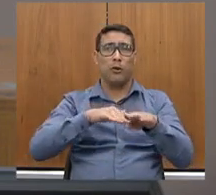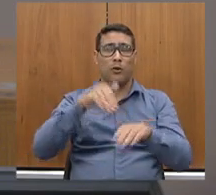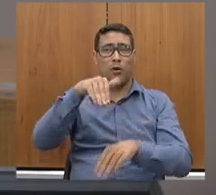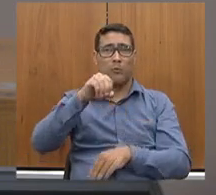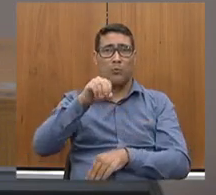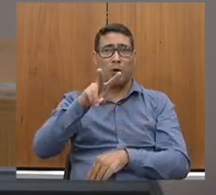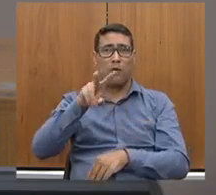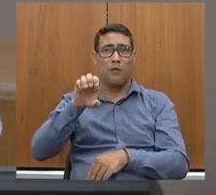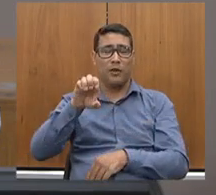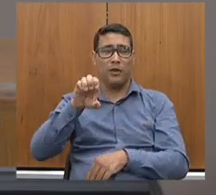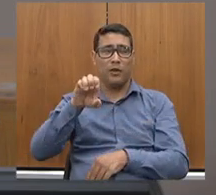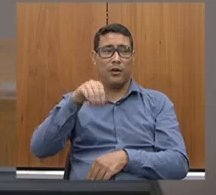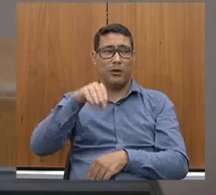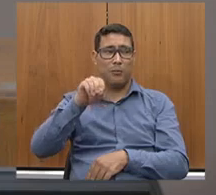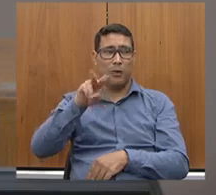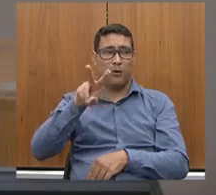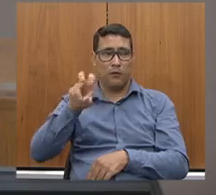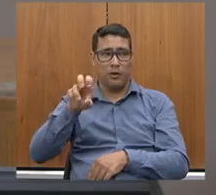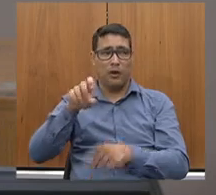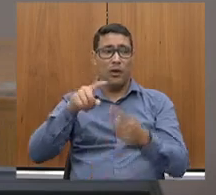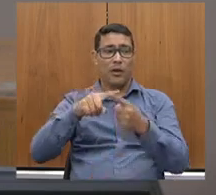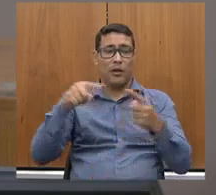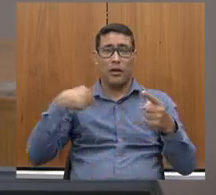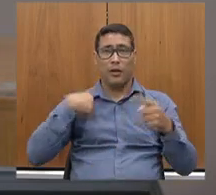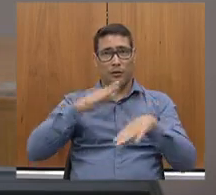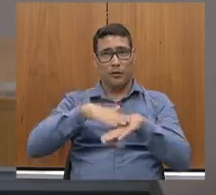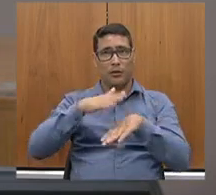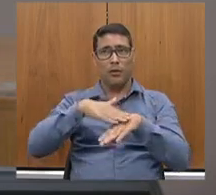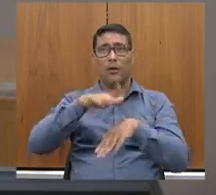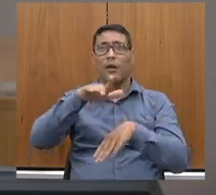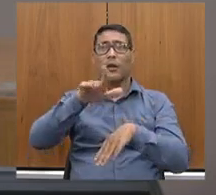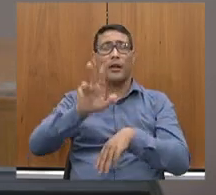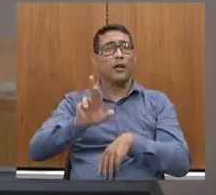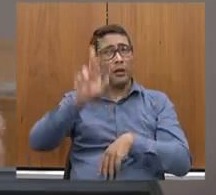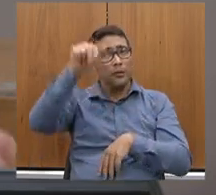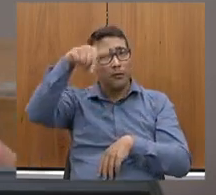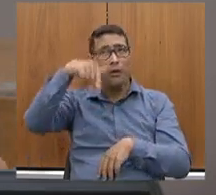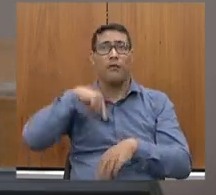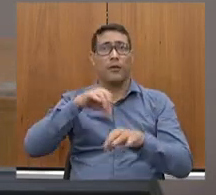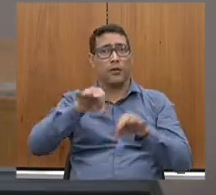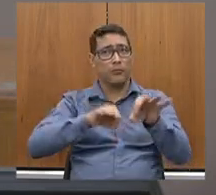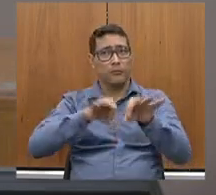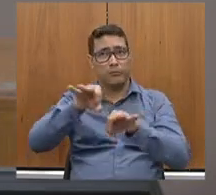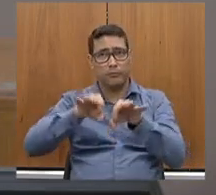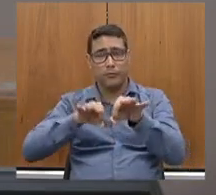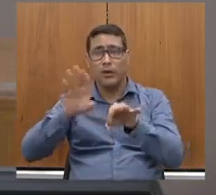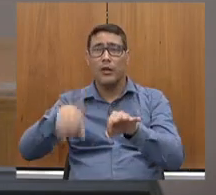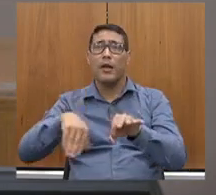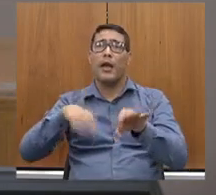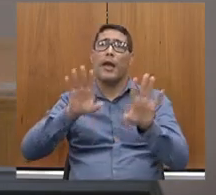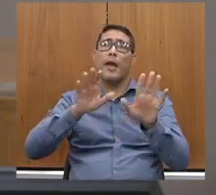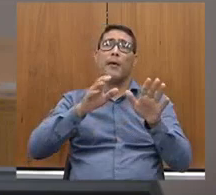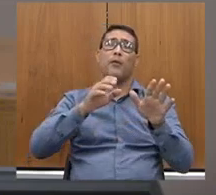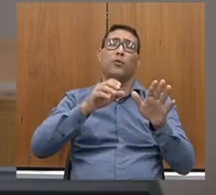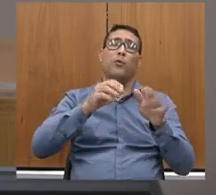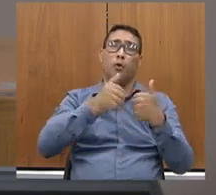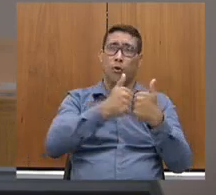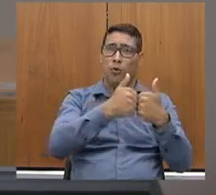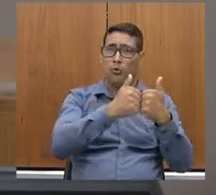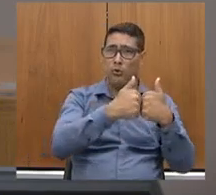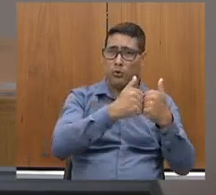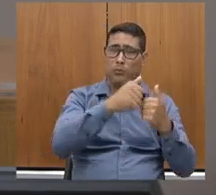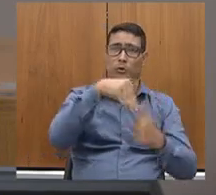Então, o que a está fazendo? A gente está colocando para a concessionária fazer a gestão dos terminais metropolitanos, dos ônibus